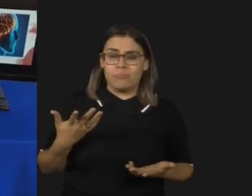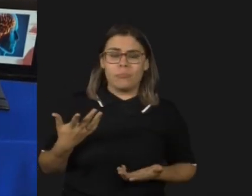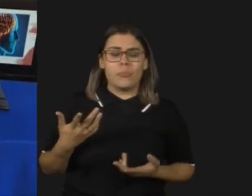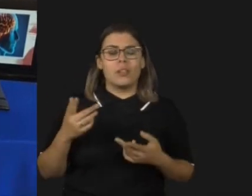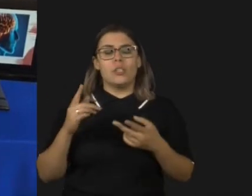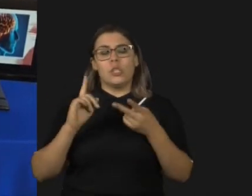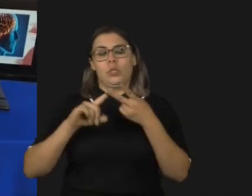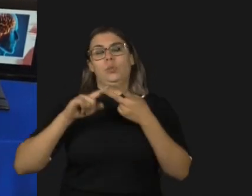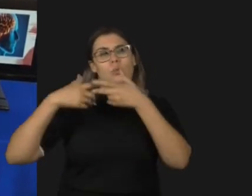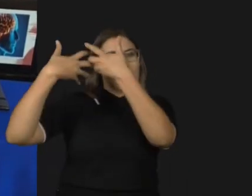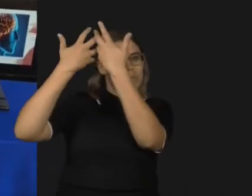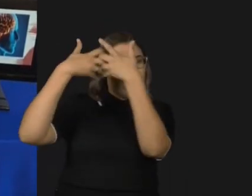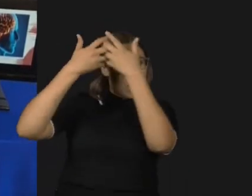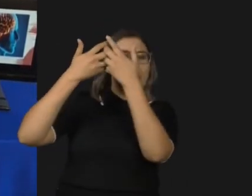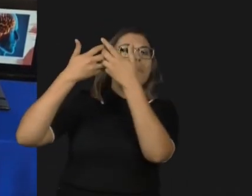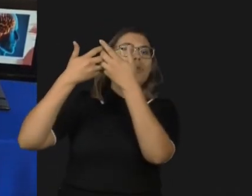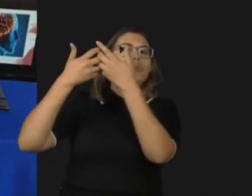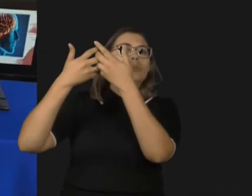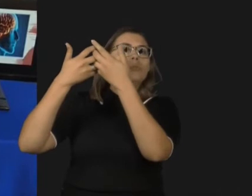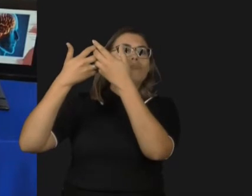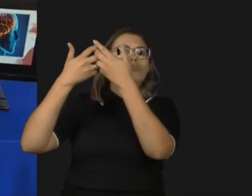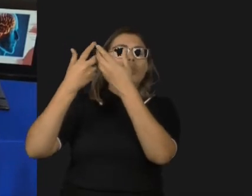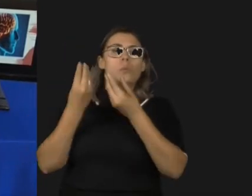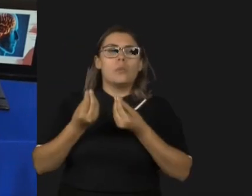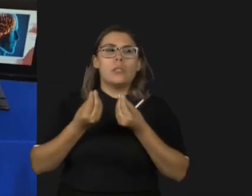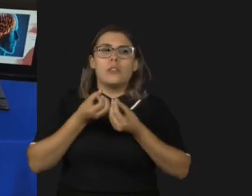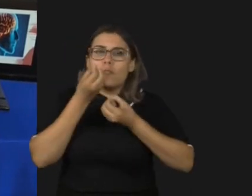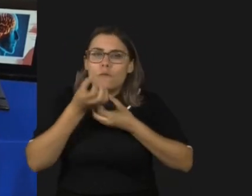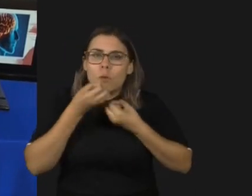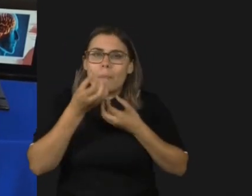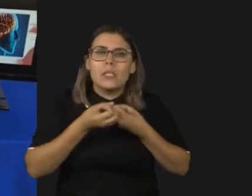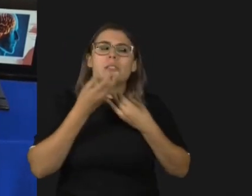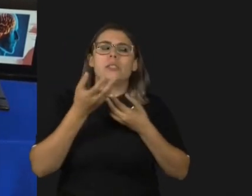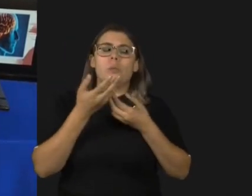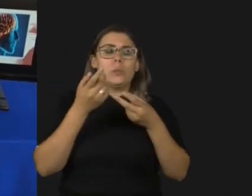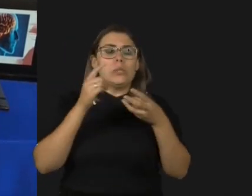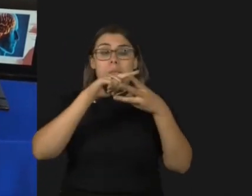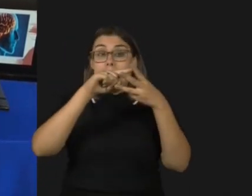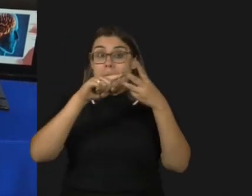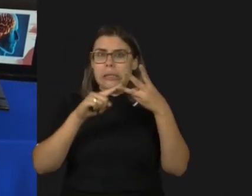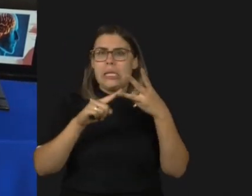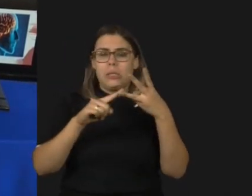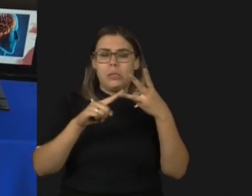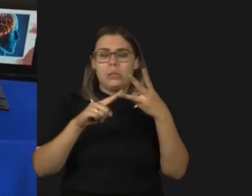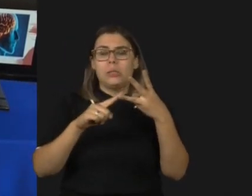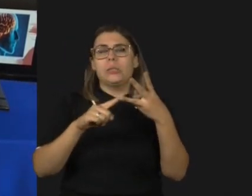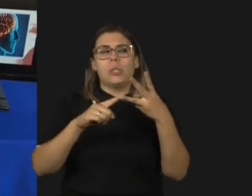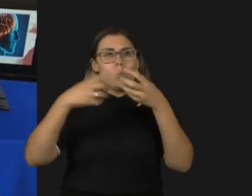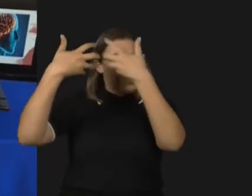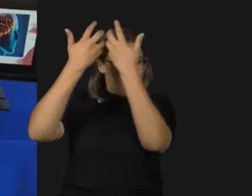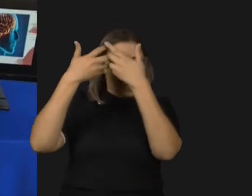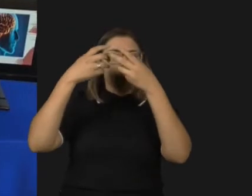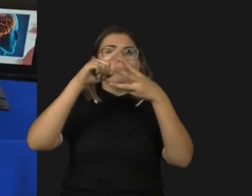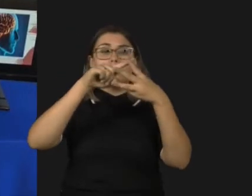cérebro humano, onde ele processa a informação. O cérebro faz três processos para adquirir uma informação e